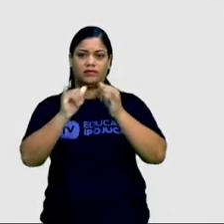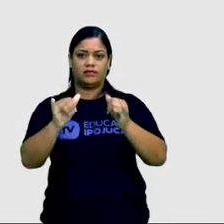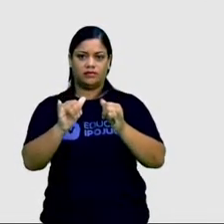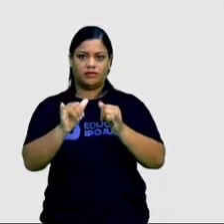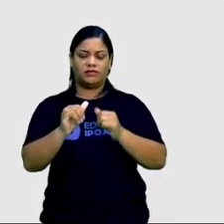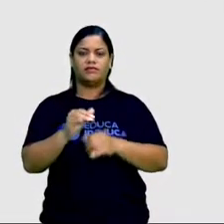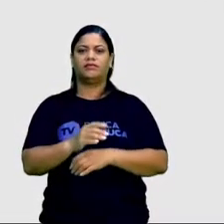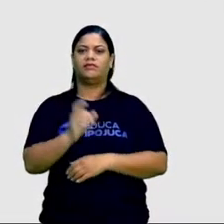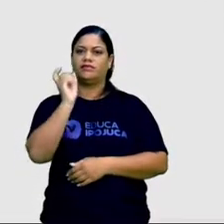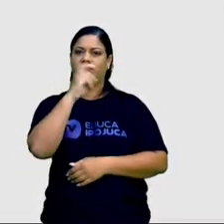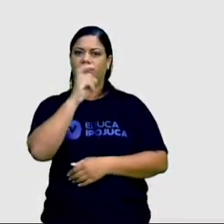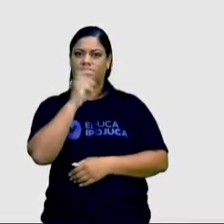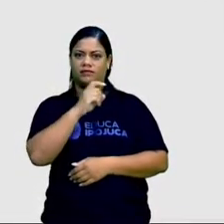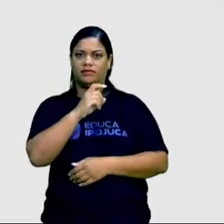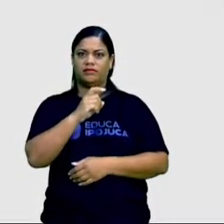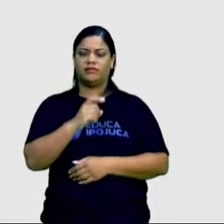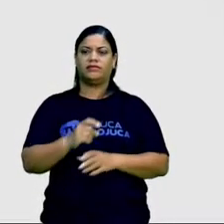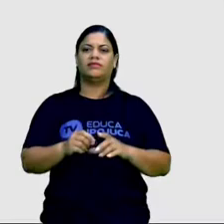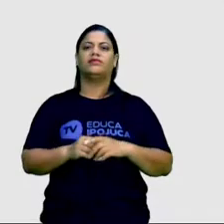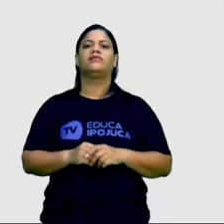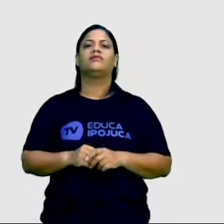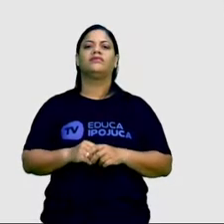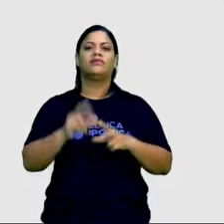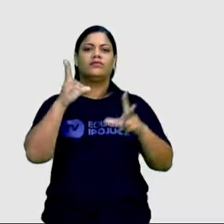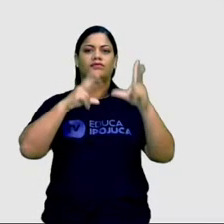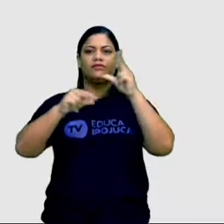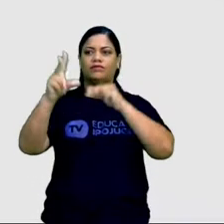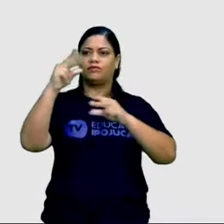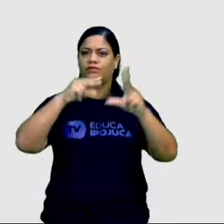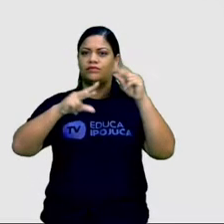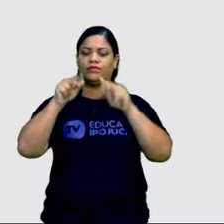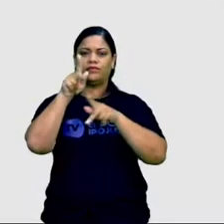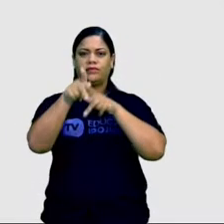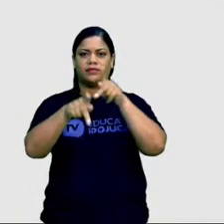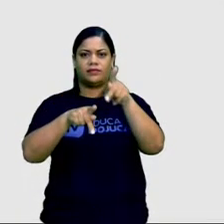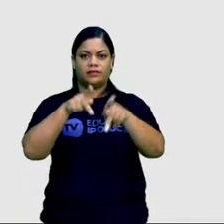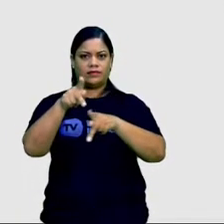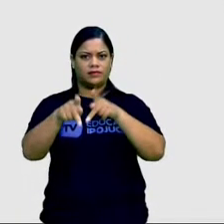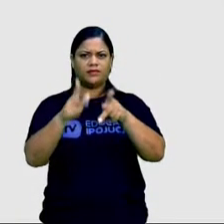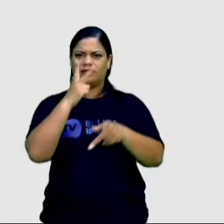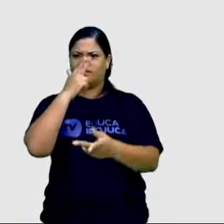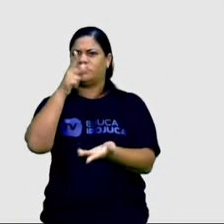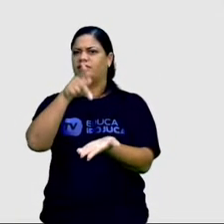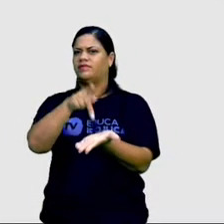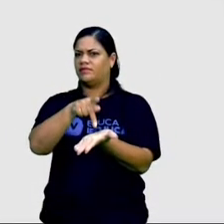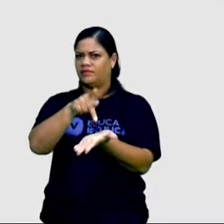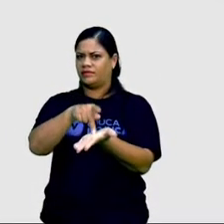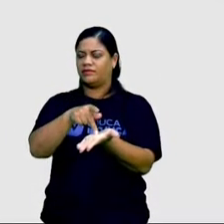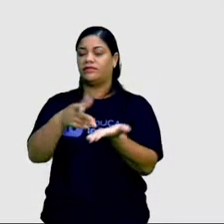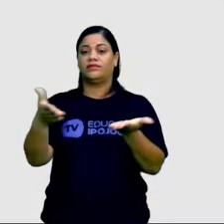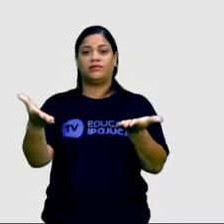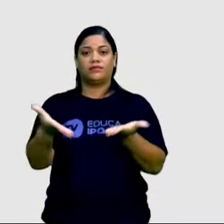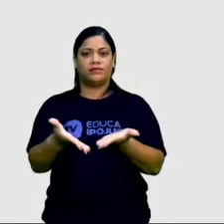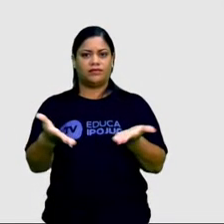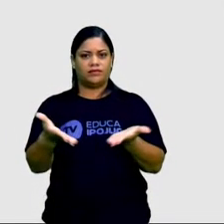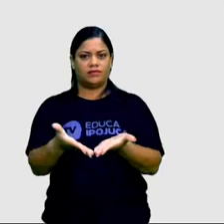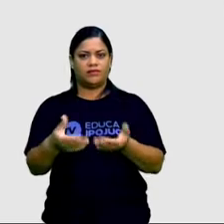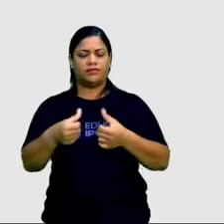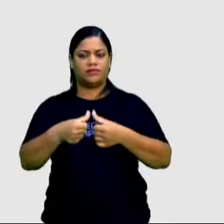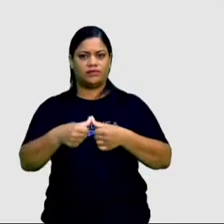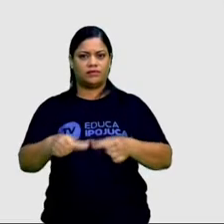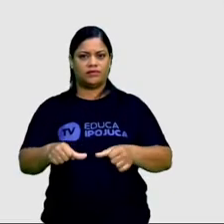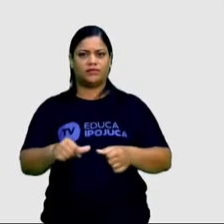que viralizam, perdão, entre a população como se fossem verdade. Atualmente elas estão